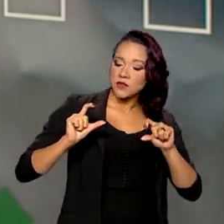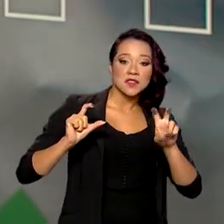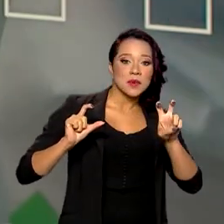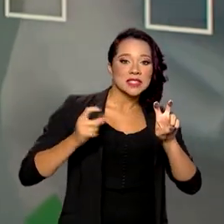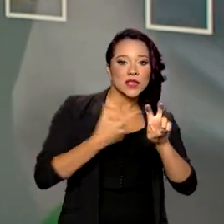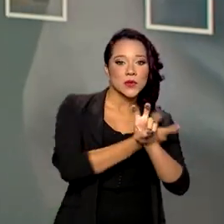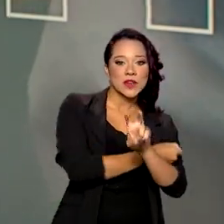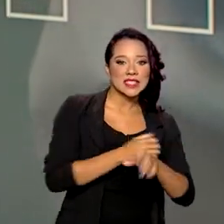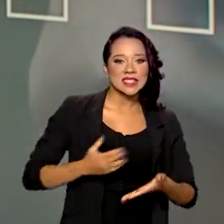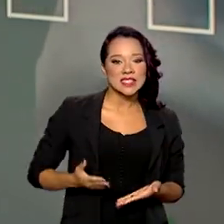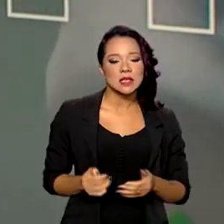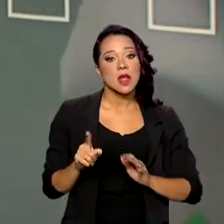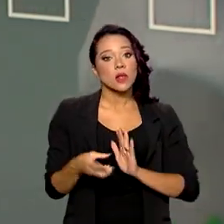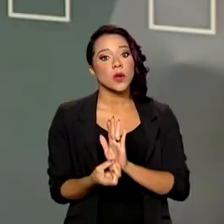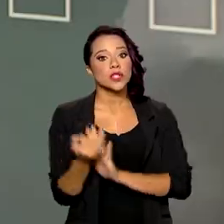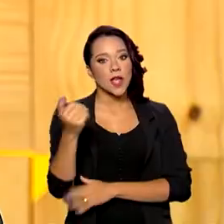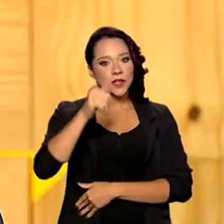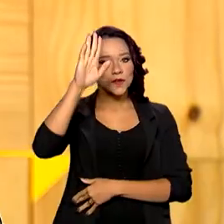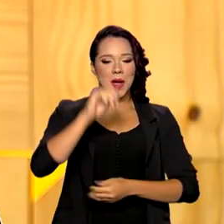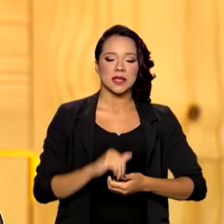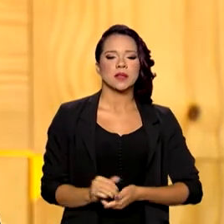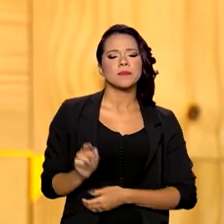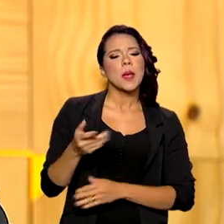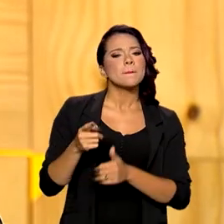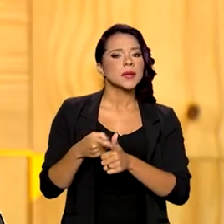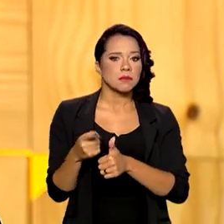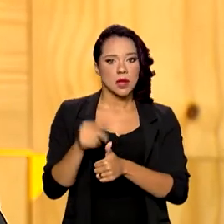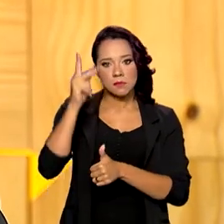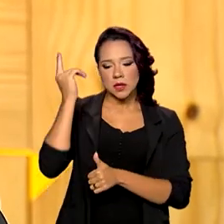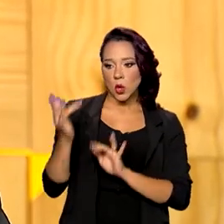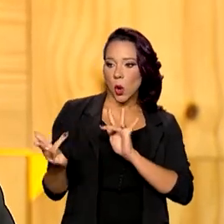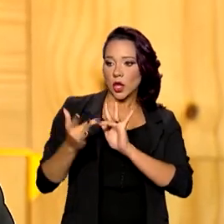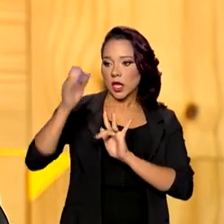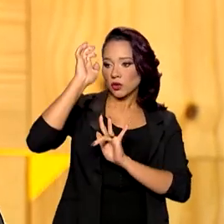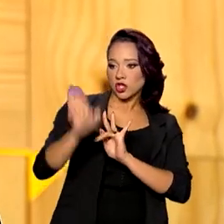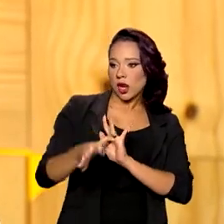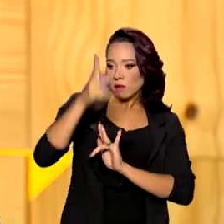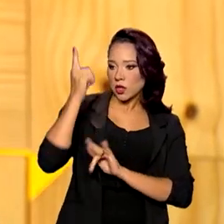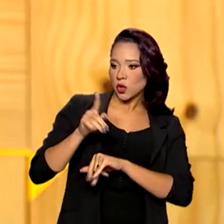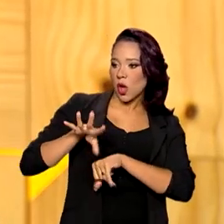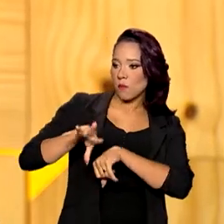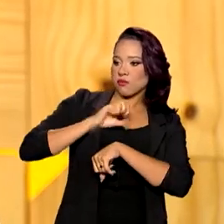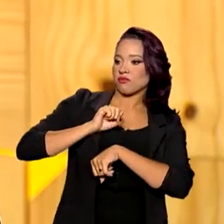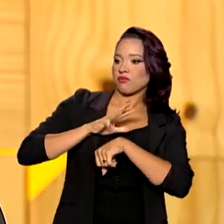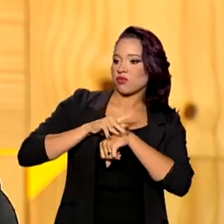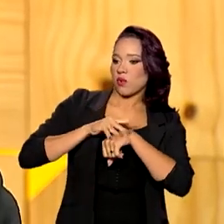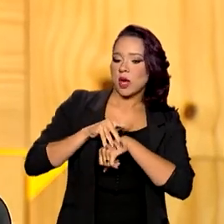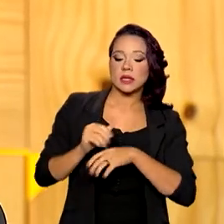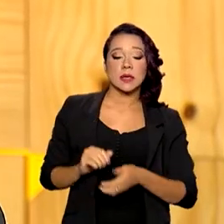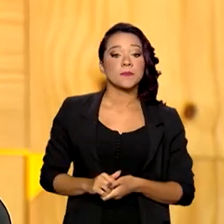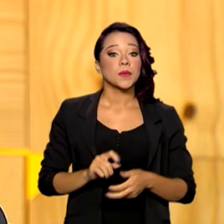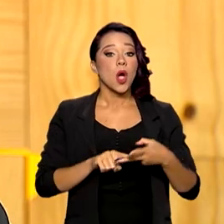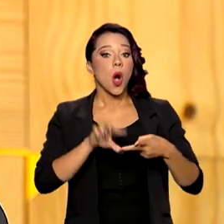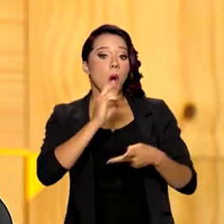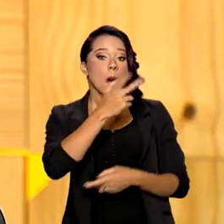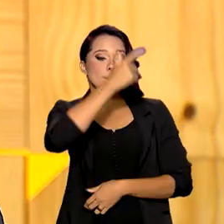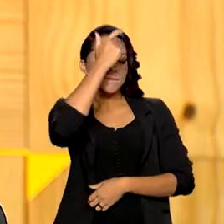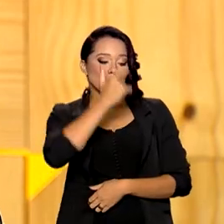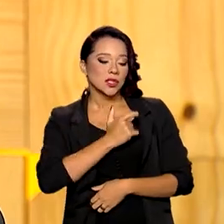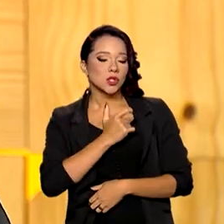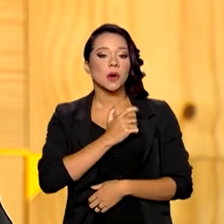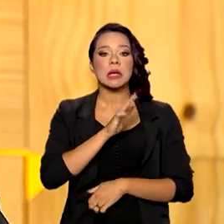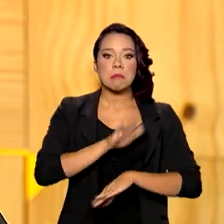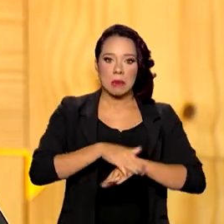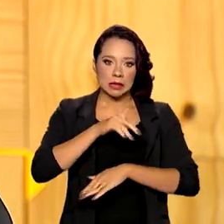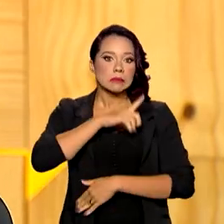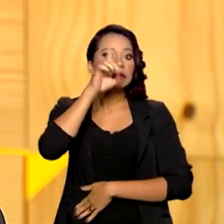maior de pessoas. A princípio, são aqueles que têm contato direto com o material contaminado, ou aqueles indivíduos de